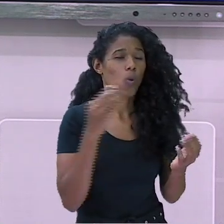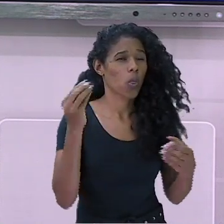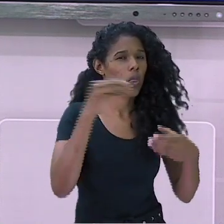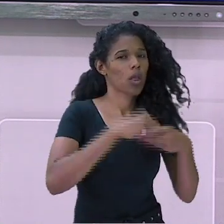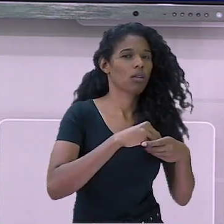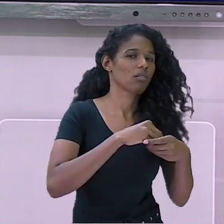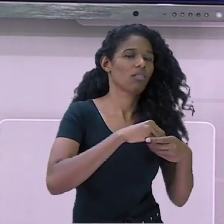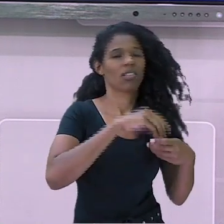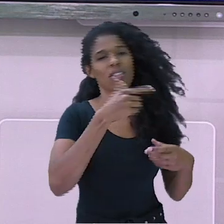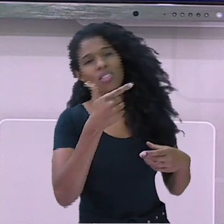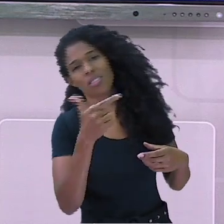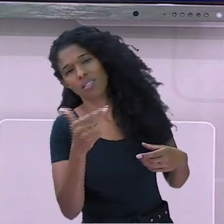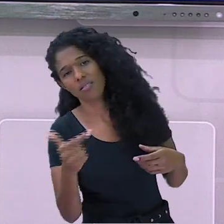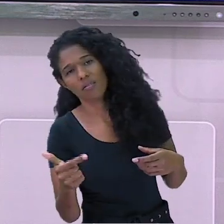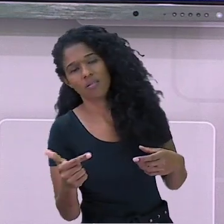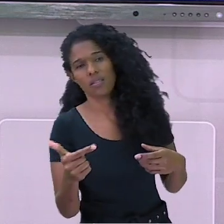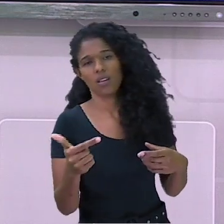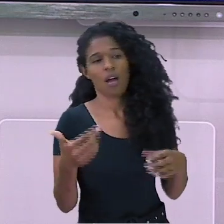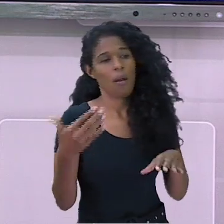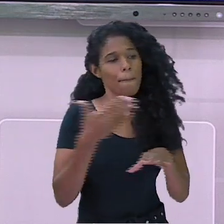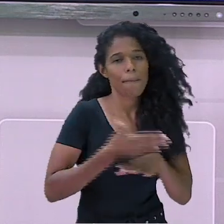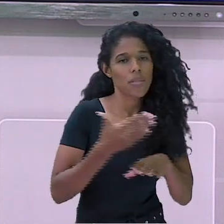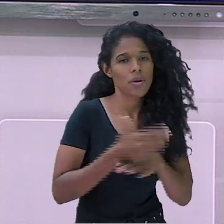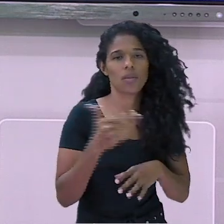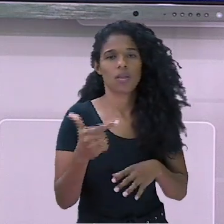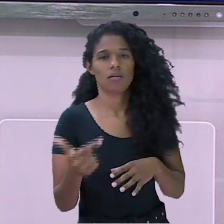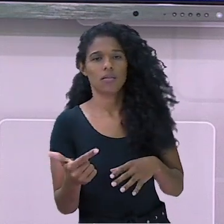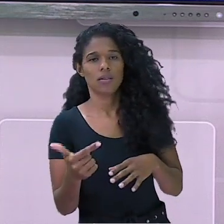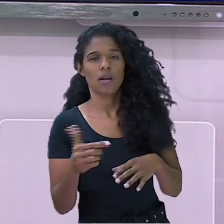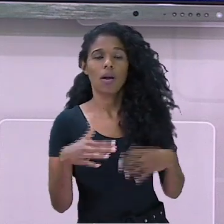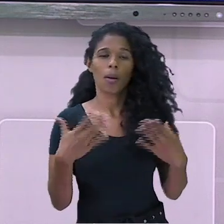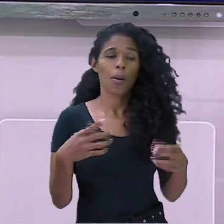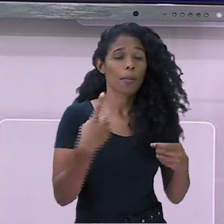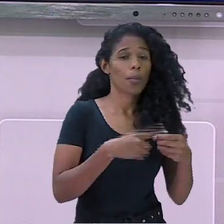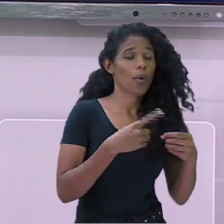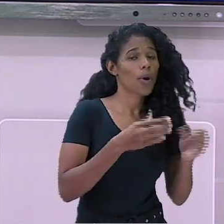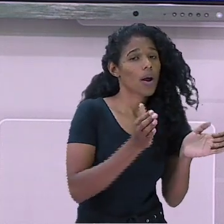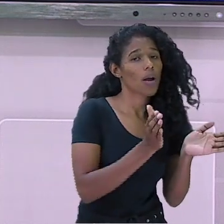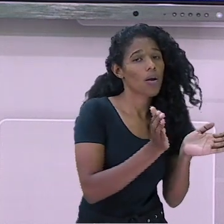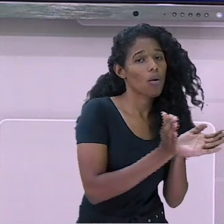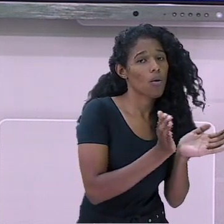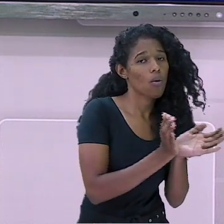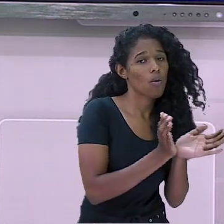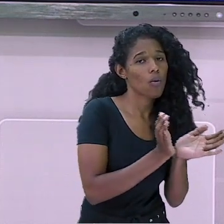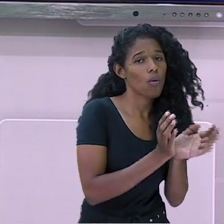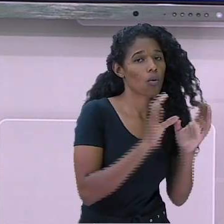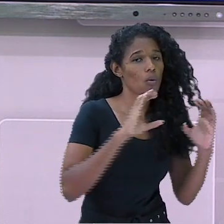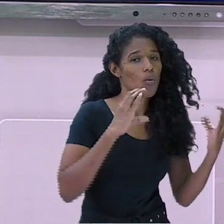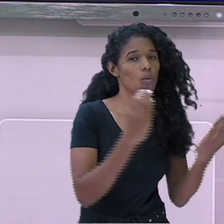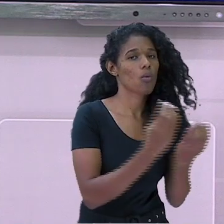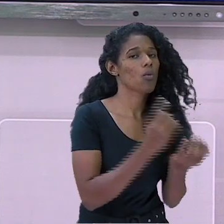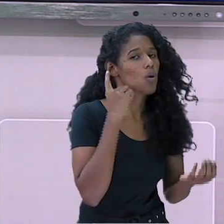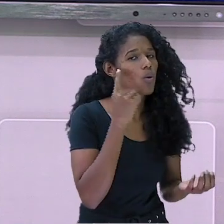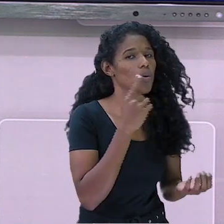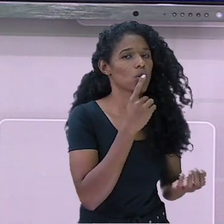onde os alunos são surdos e tem a libras como primeira língua e o português como segunda língua.